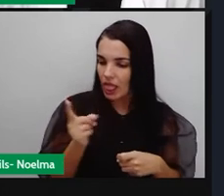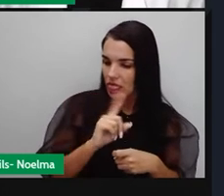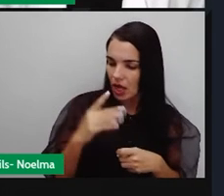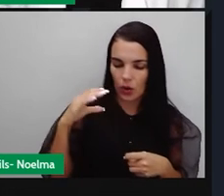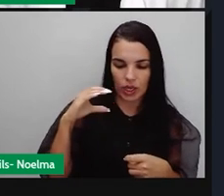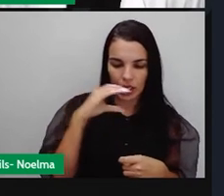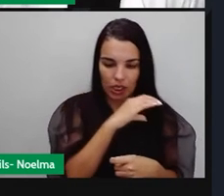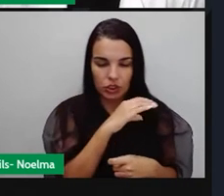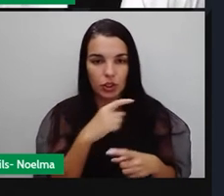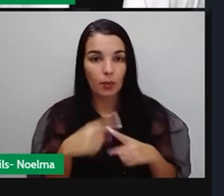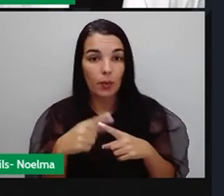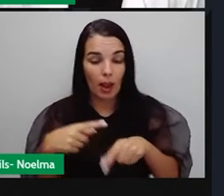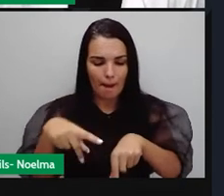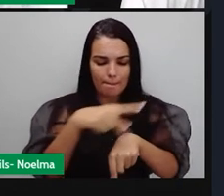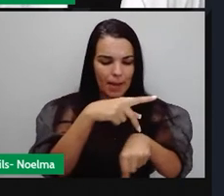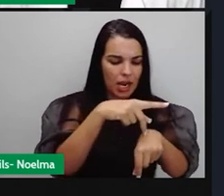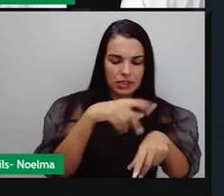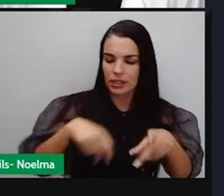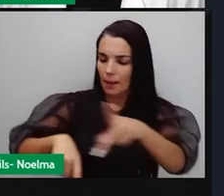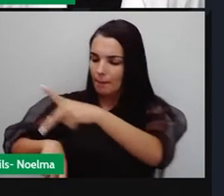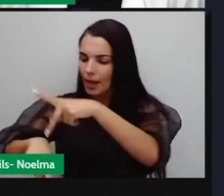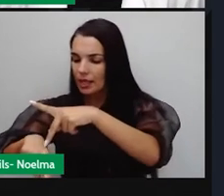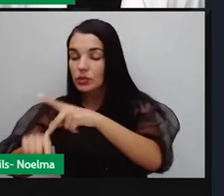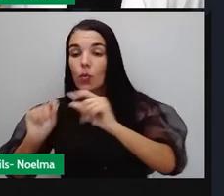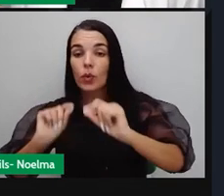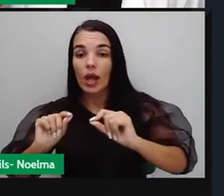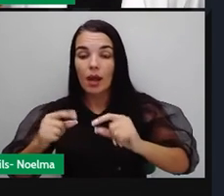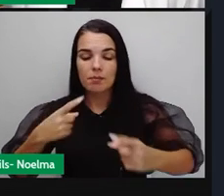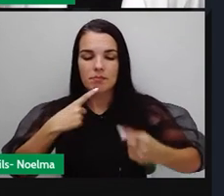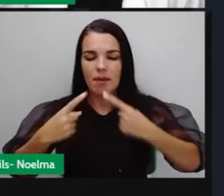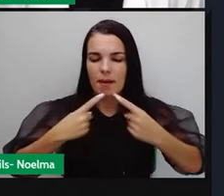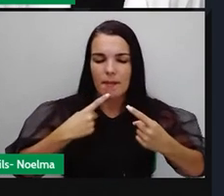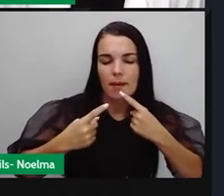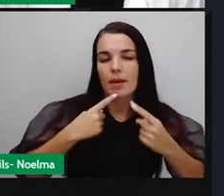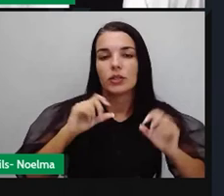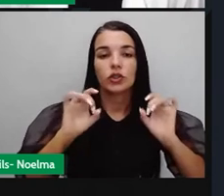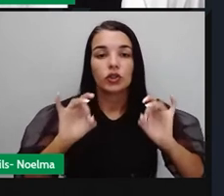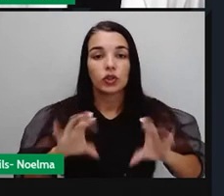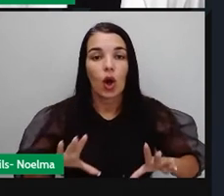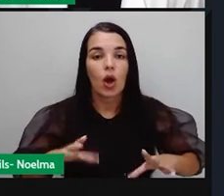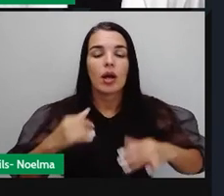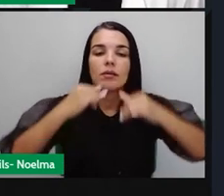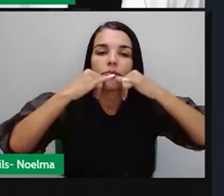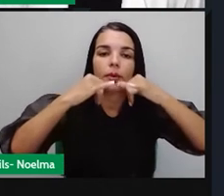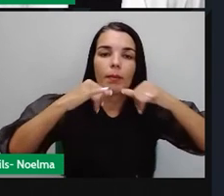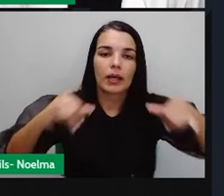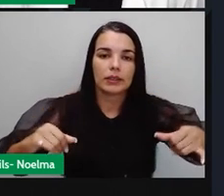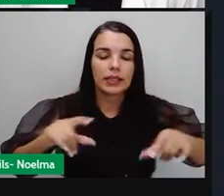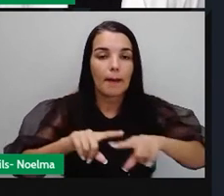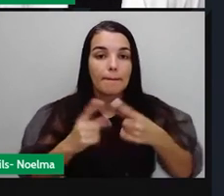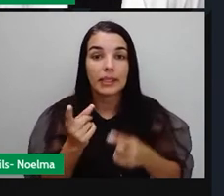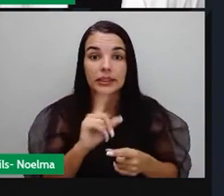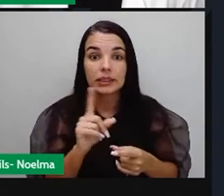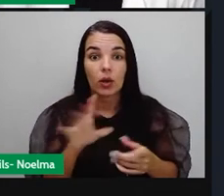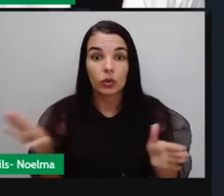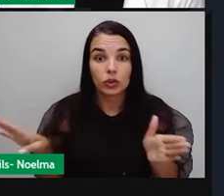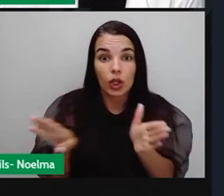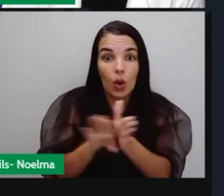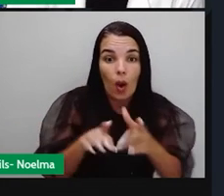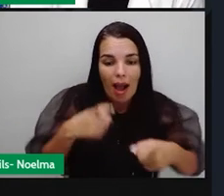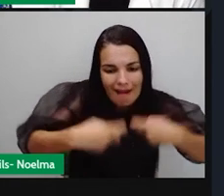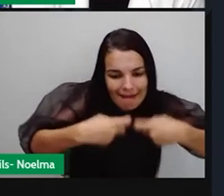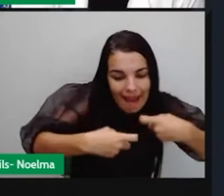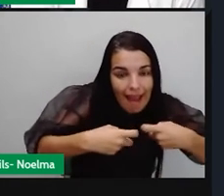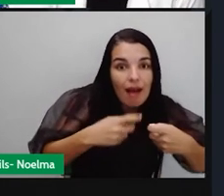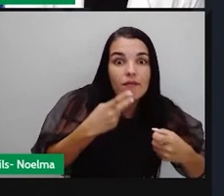as potências lutavam no campo da propaganda, no campo da divulgação, mas não chegavam às vias de fato, pelo